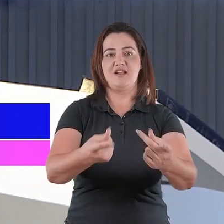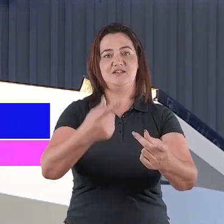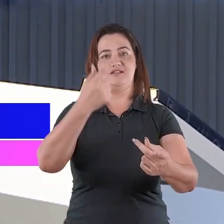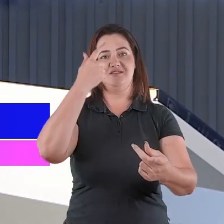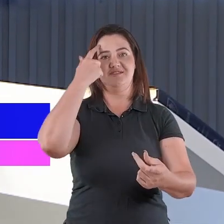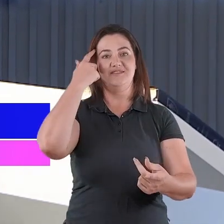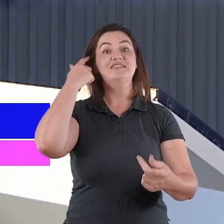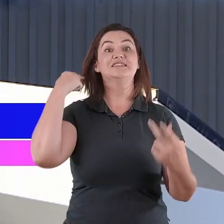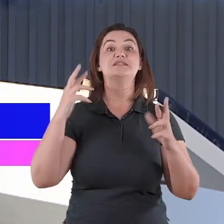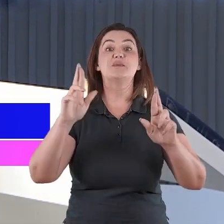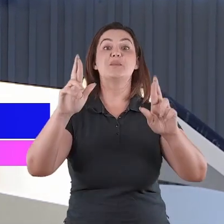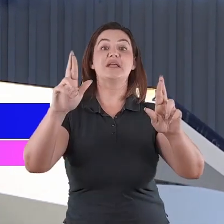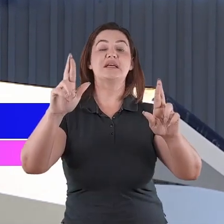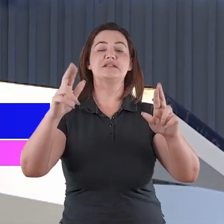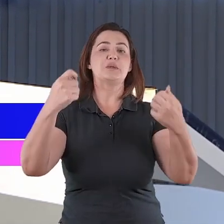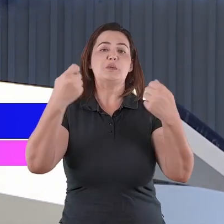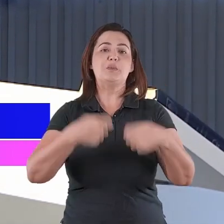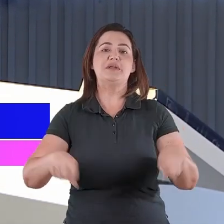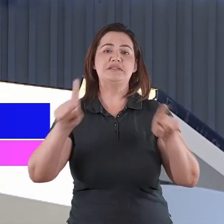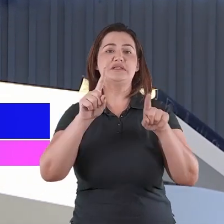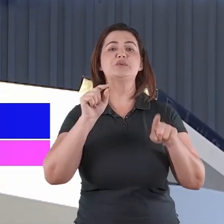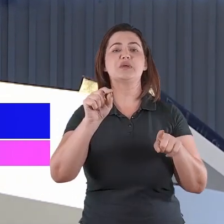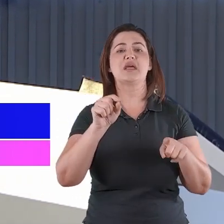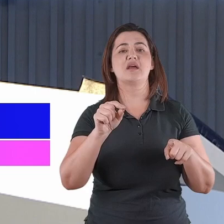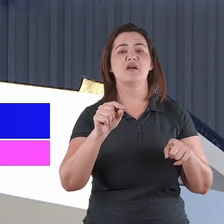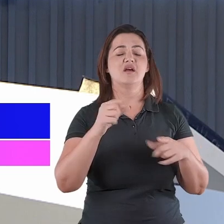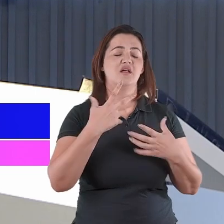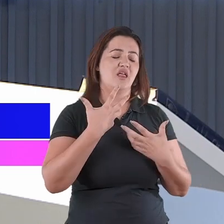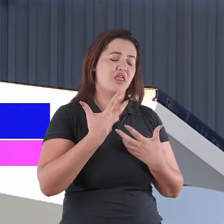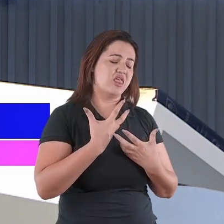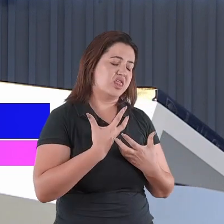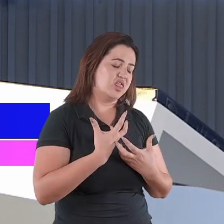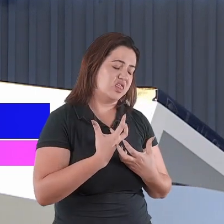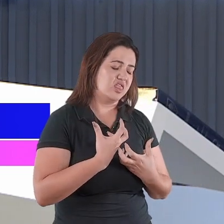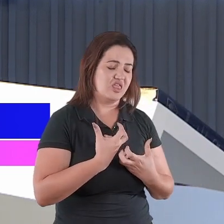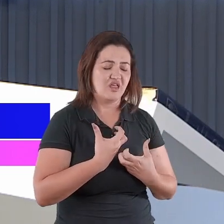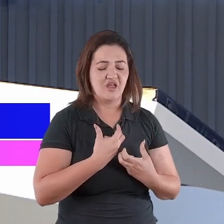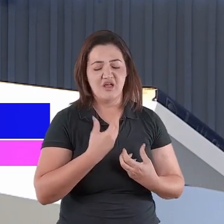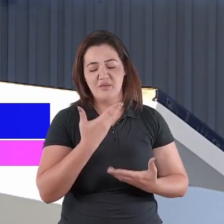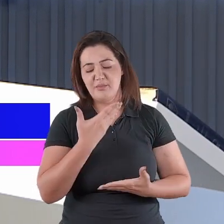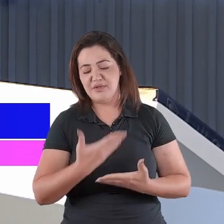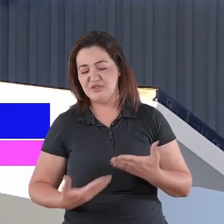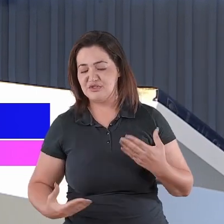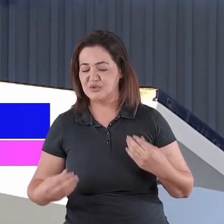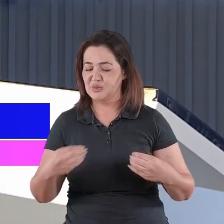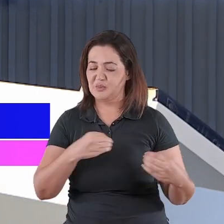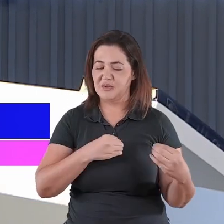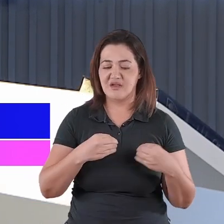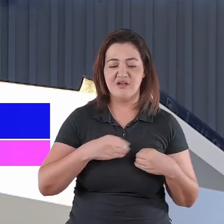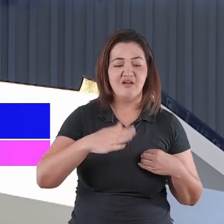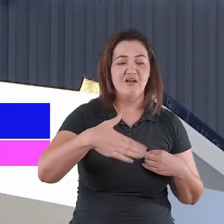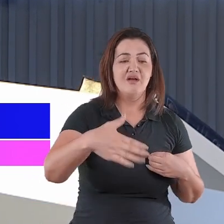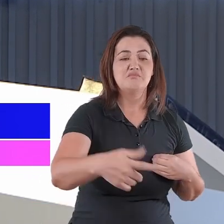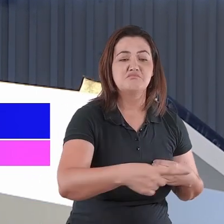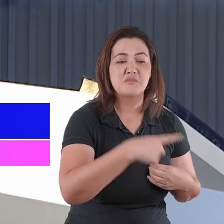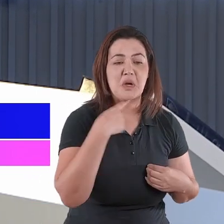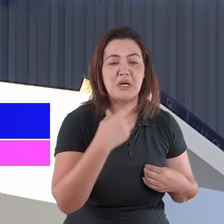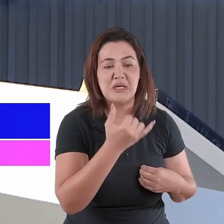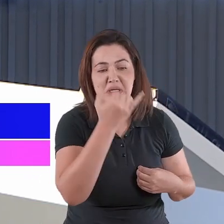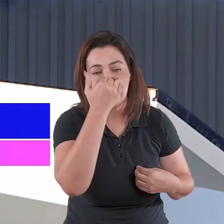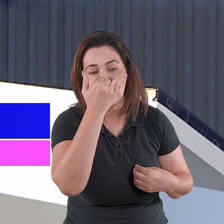nós não precisamos andar neste mundo perdidos, desacompanhados, porque Deus caminha ao nosso lado.